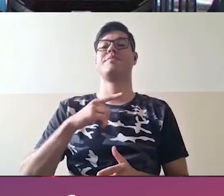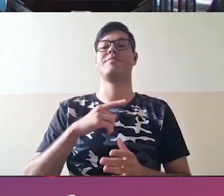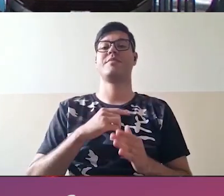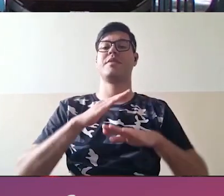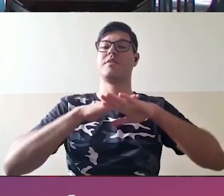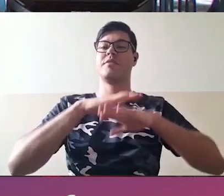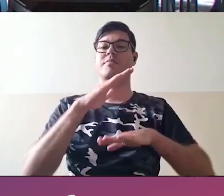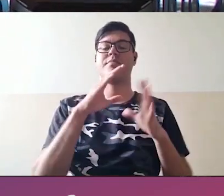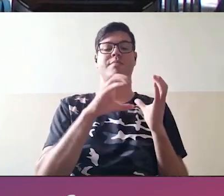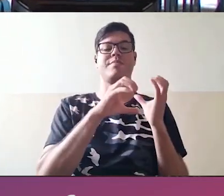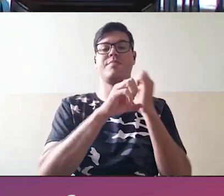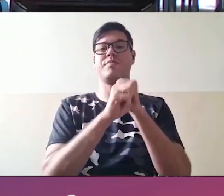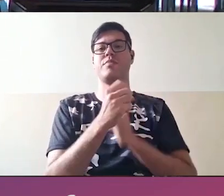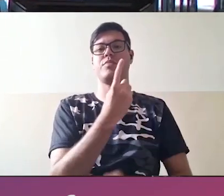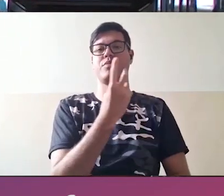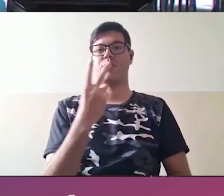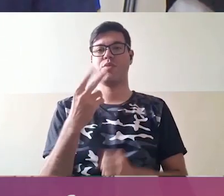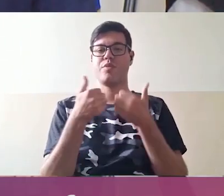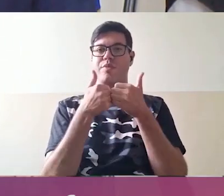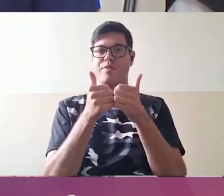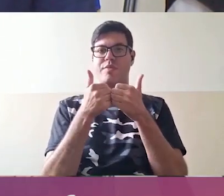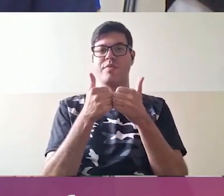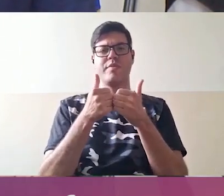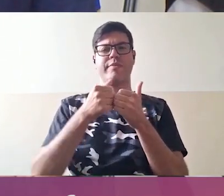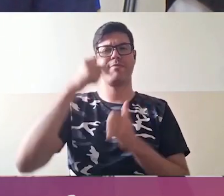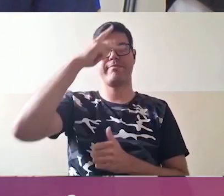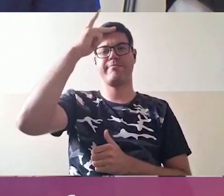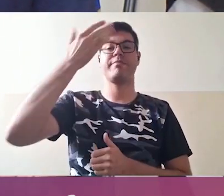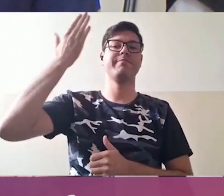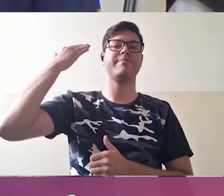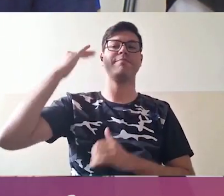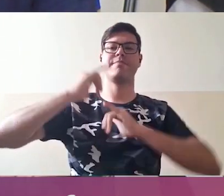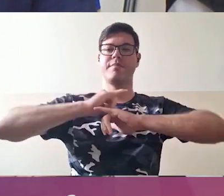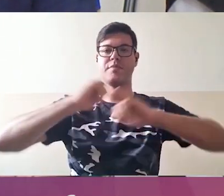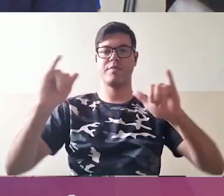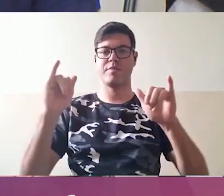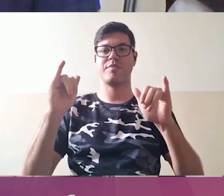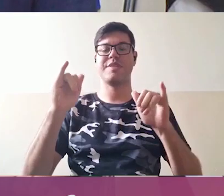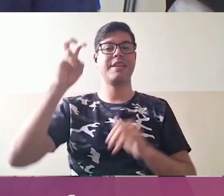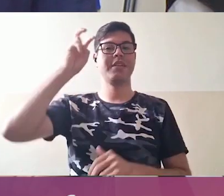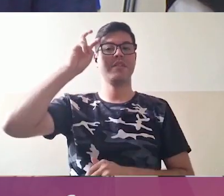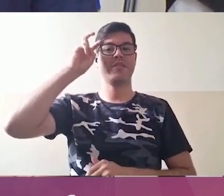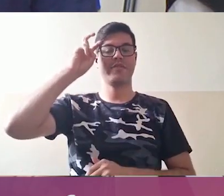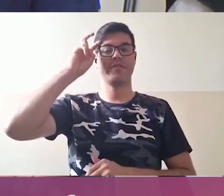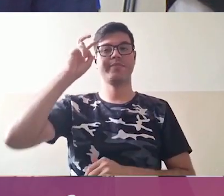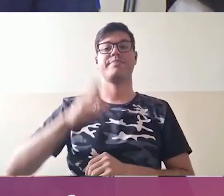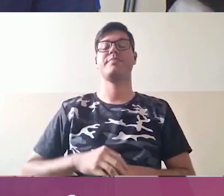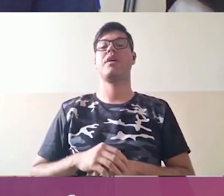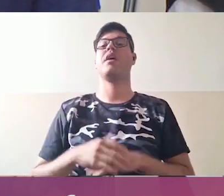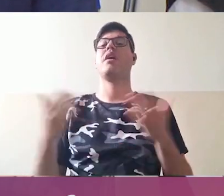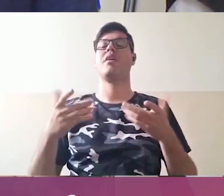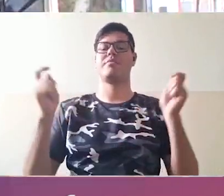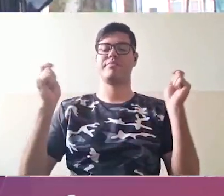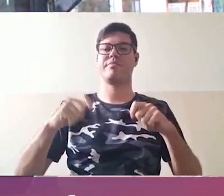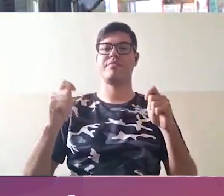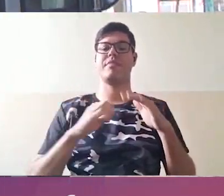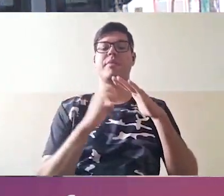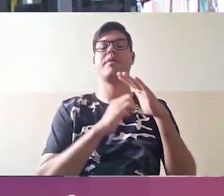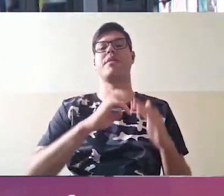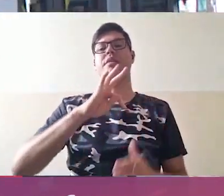A chegada de 12 novos ônibus, conforme anunciado pelo prefeito Pedrinho Eliseu na última quinta-feira,